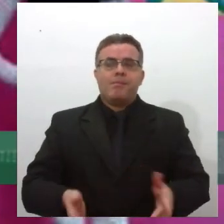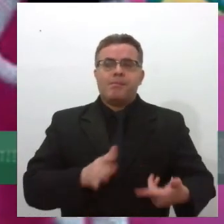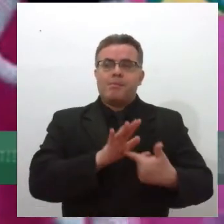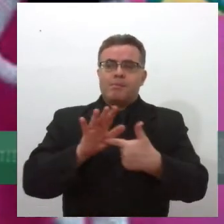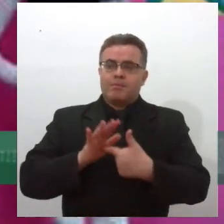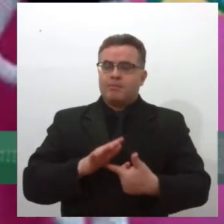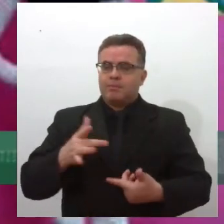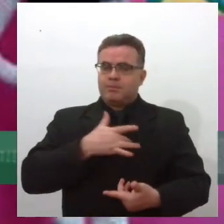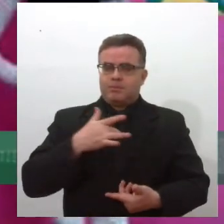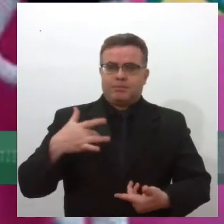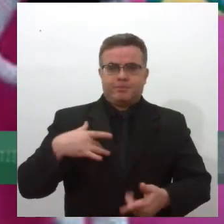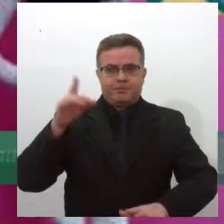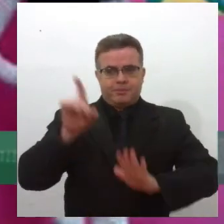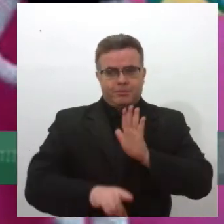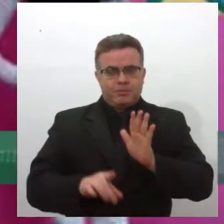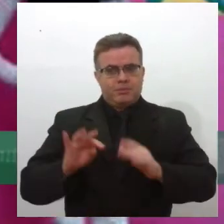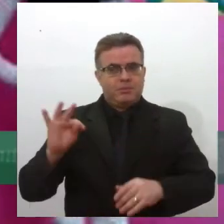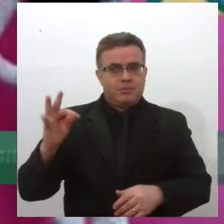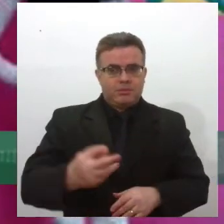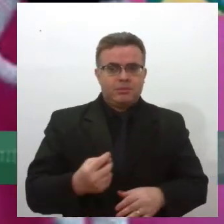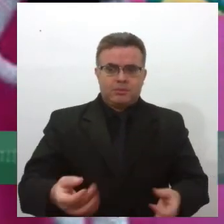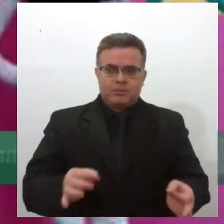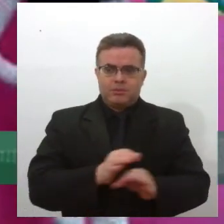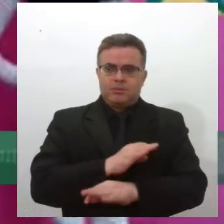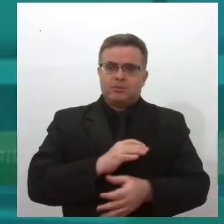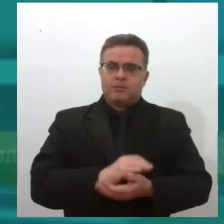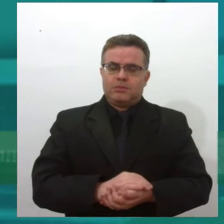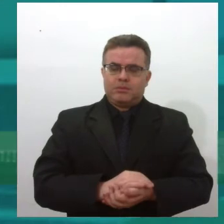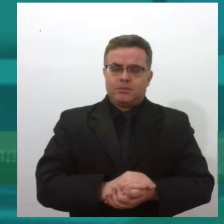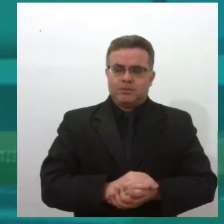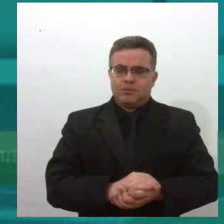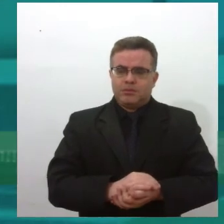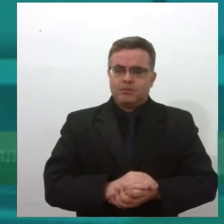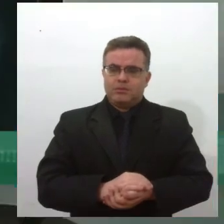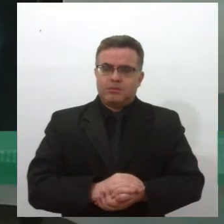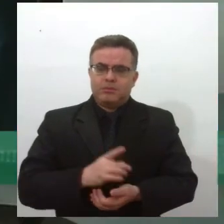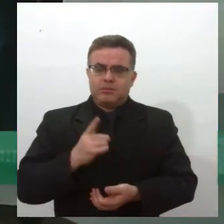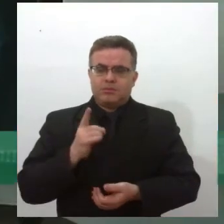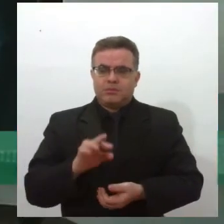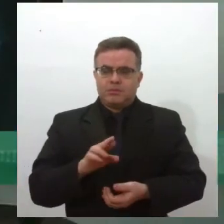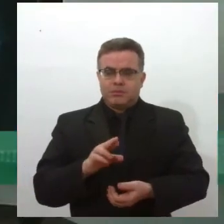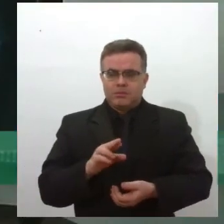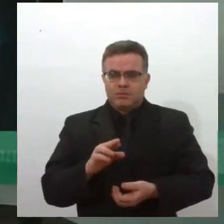como um direito de todos e um dever do Estado. Doutor Edson, sua avaliação?